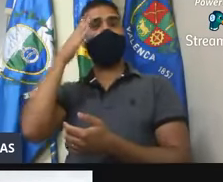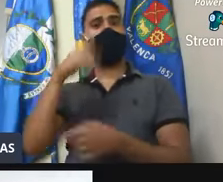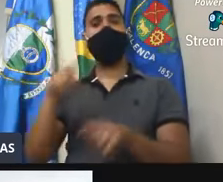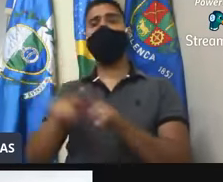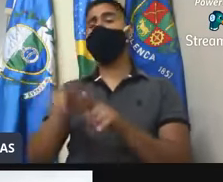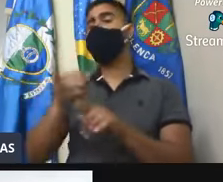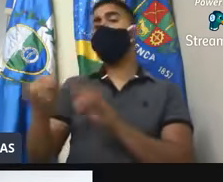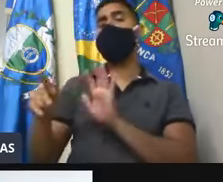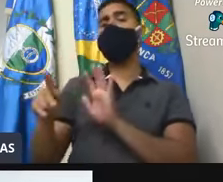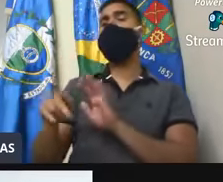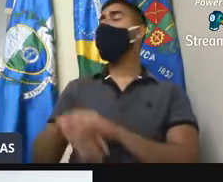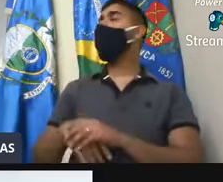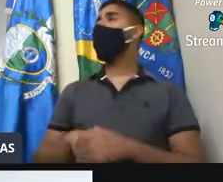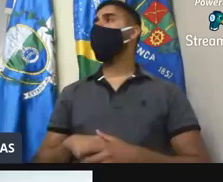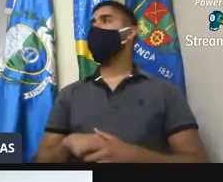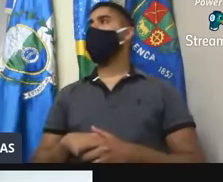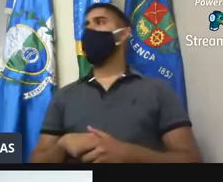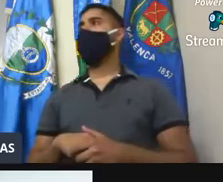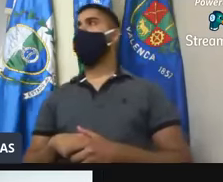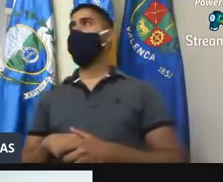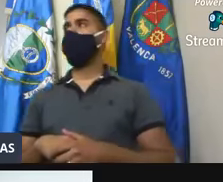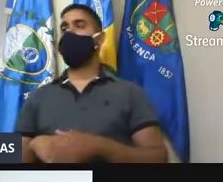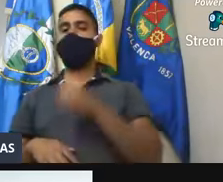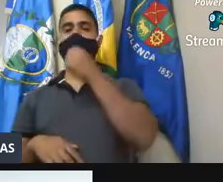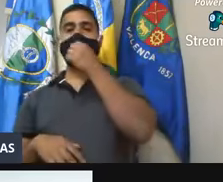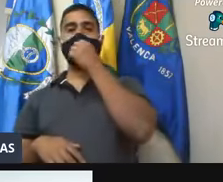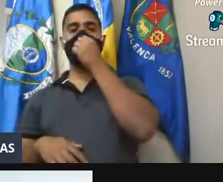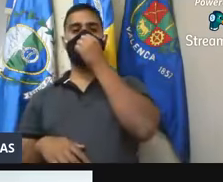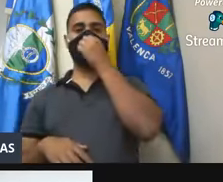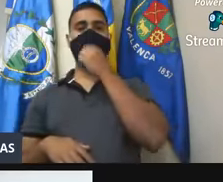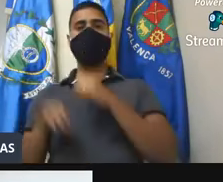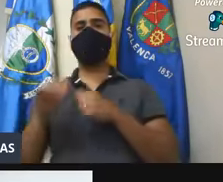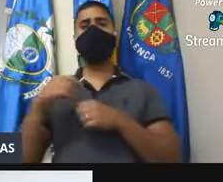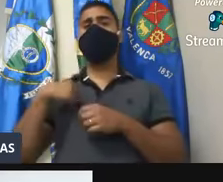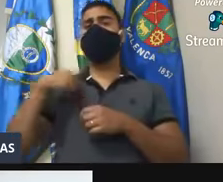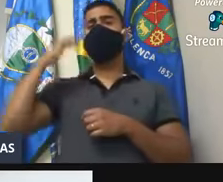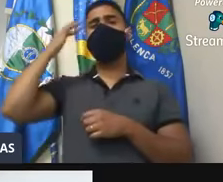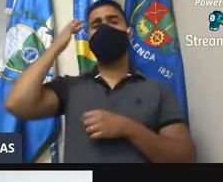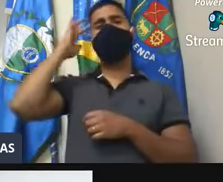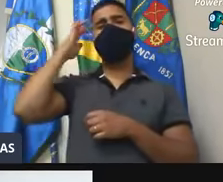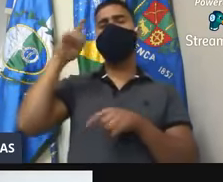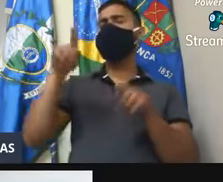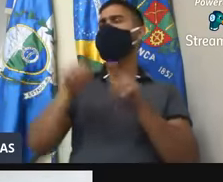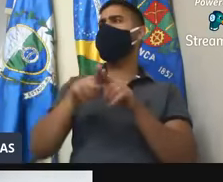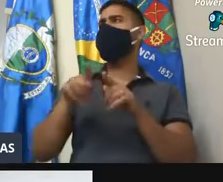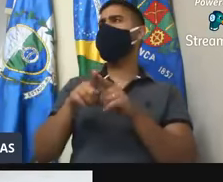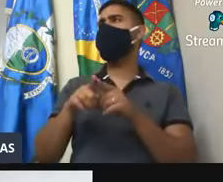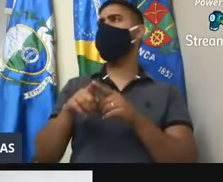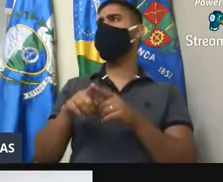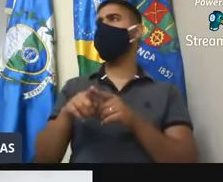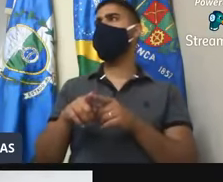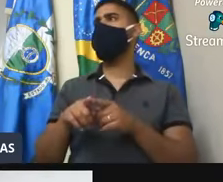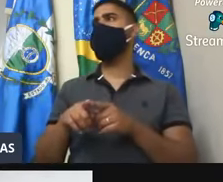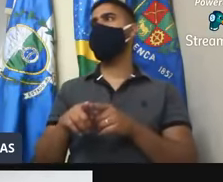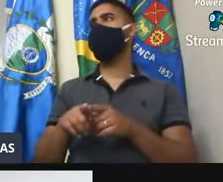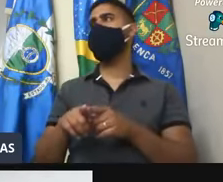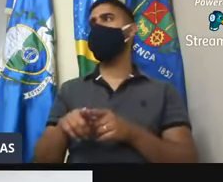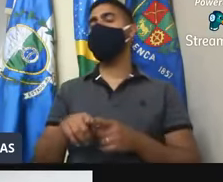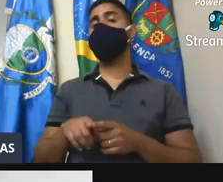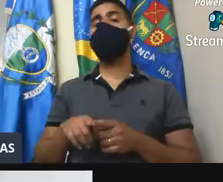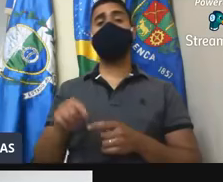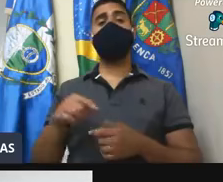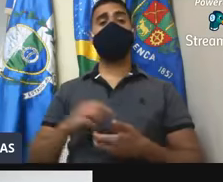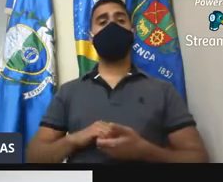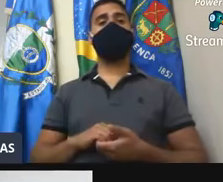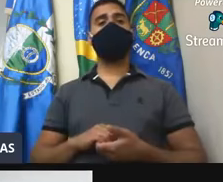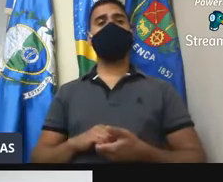própria secretaria tivesse negado, eu acho também que passou. Eu quero que vocês entendam, tá? Eu